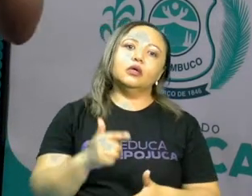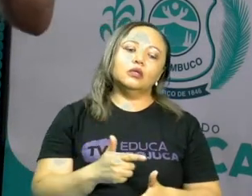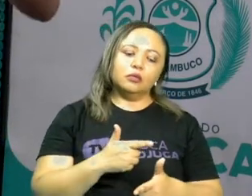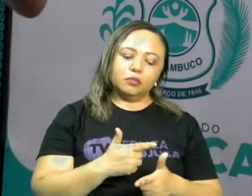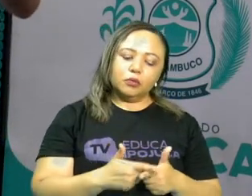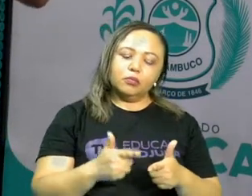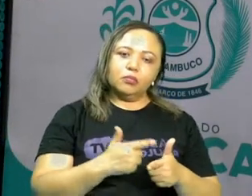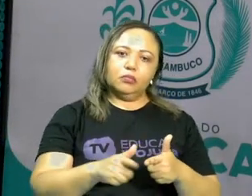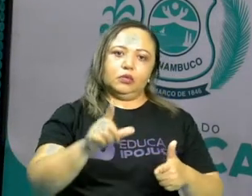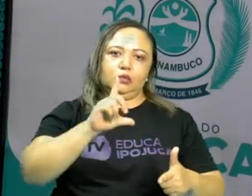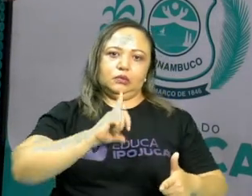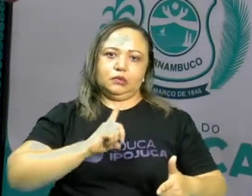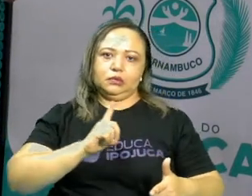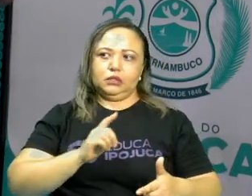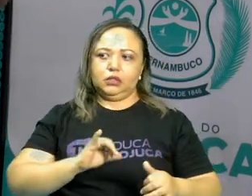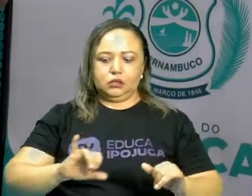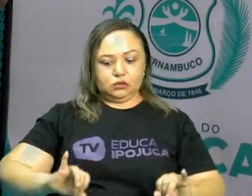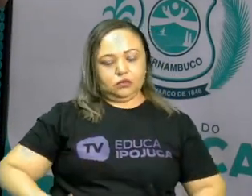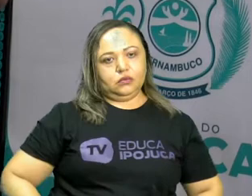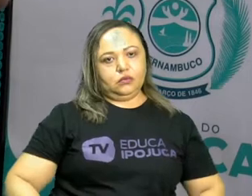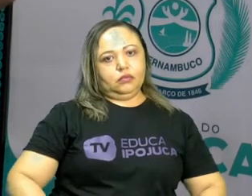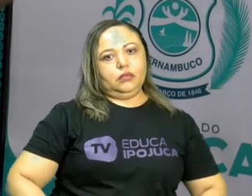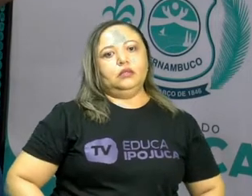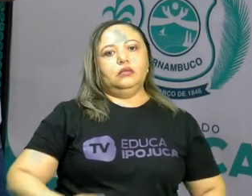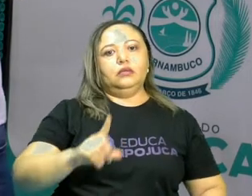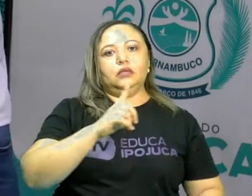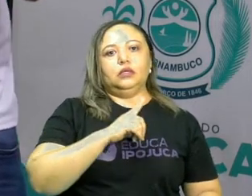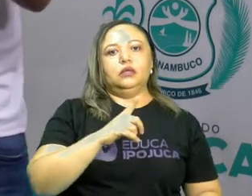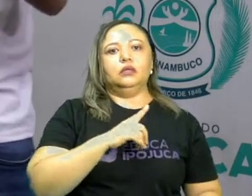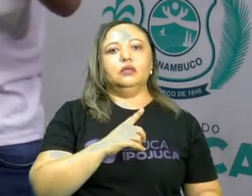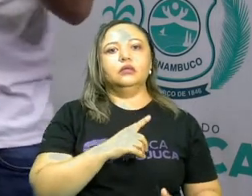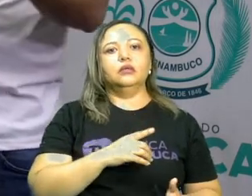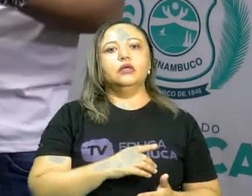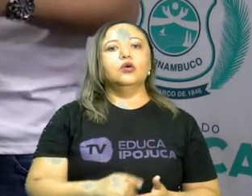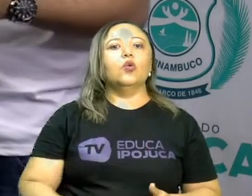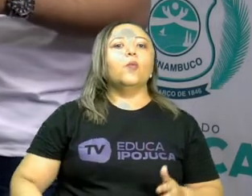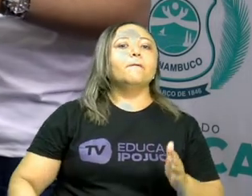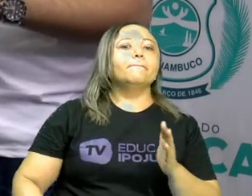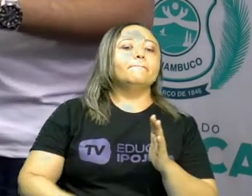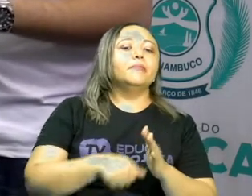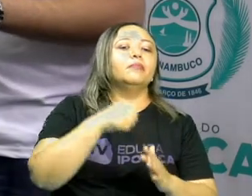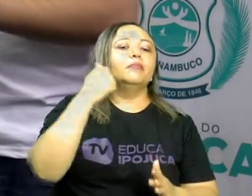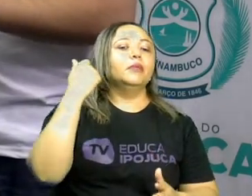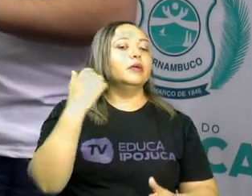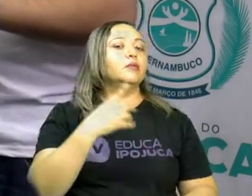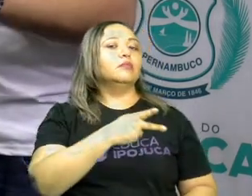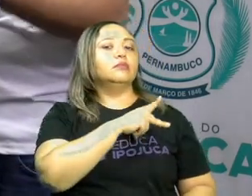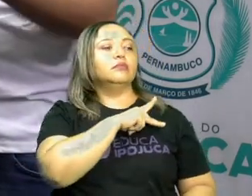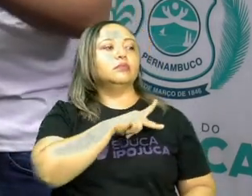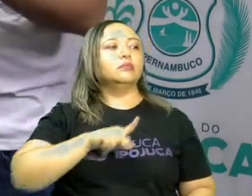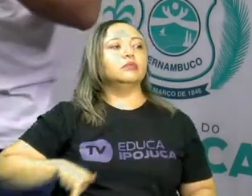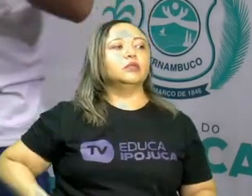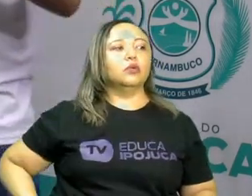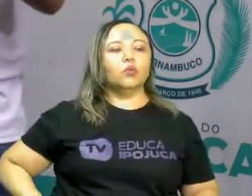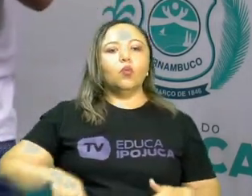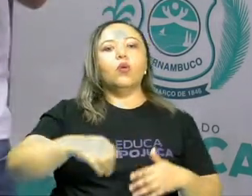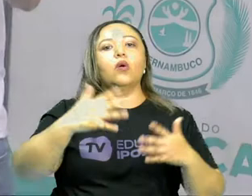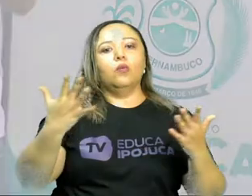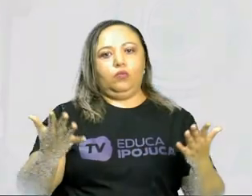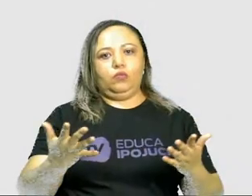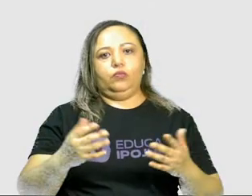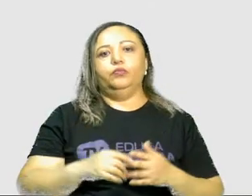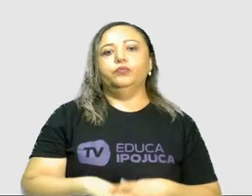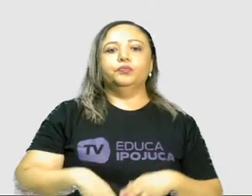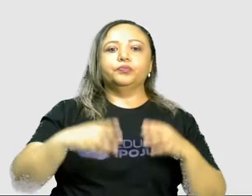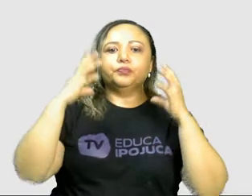crise do ensilhamento. E que primeiros presidentes foram esses? No caso, o próprio marechal